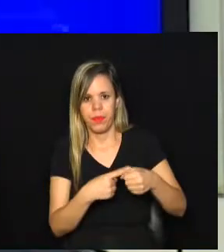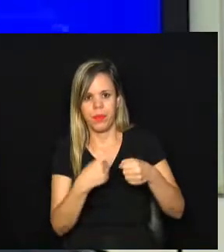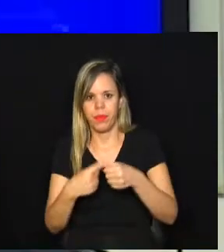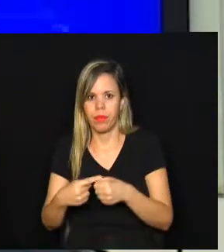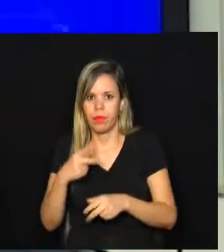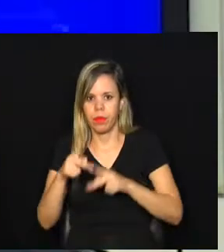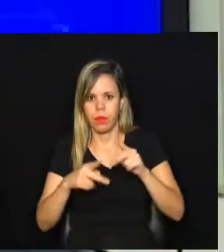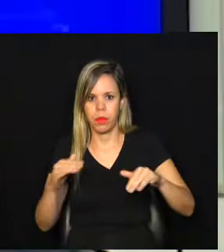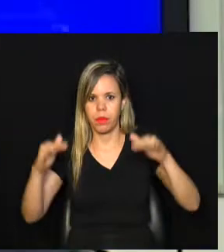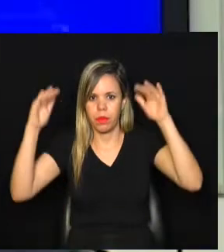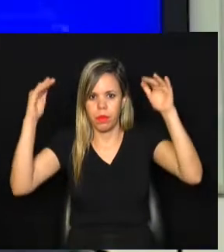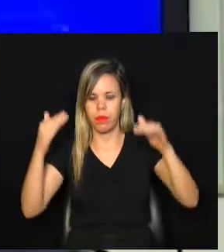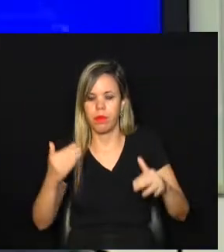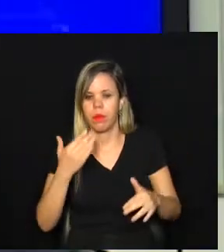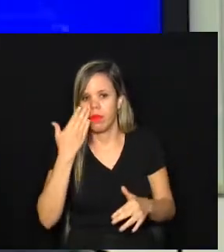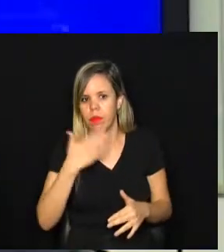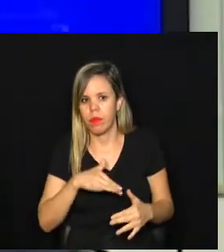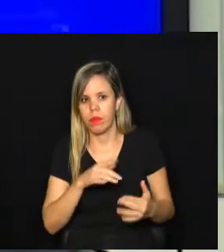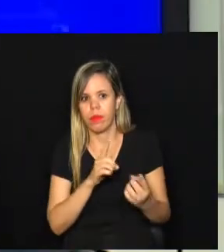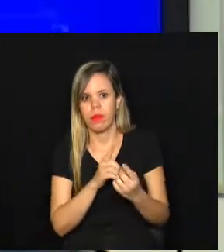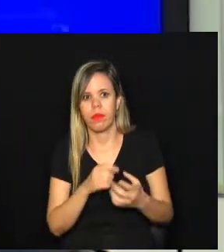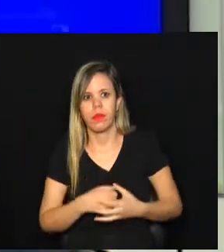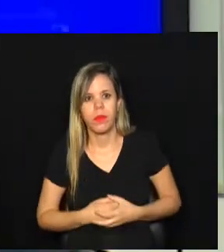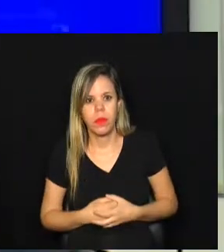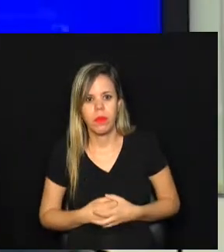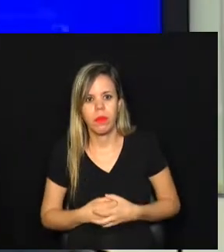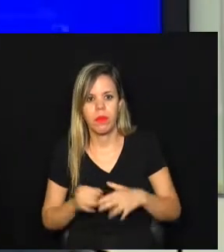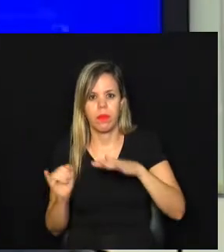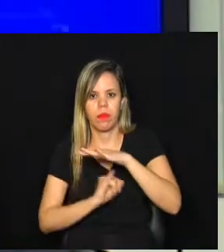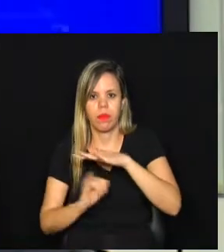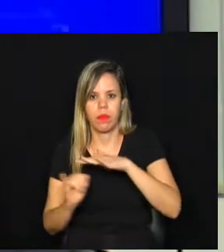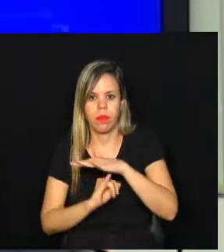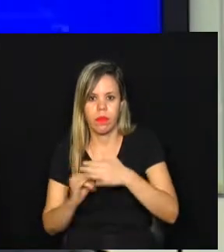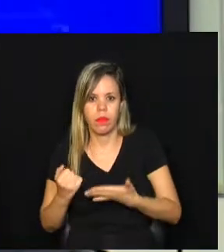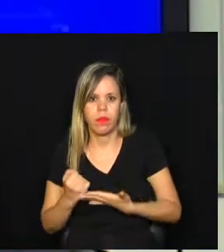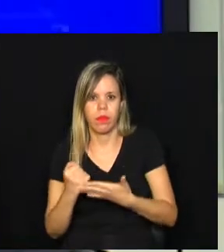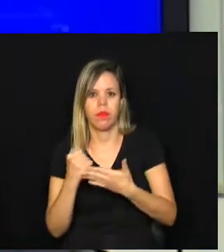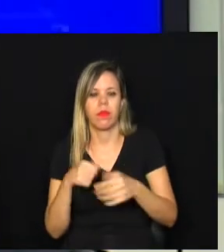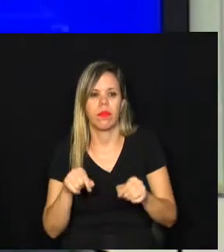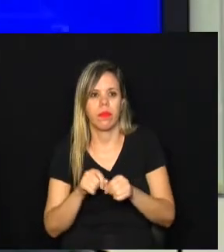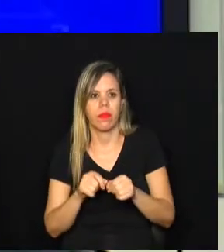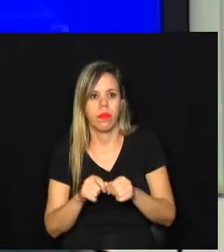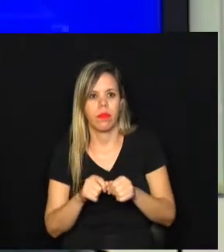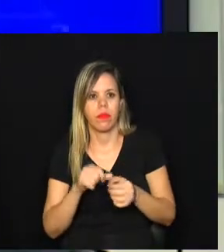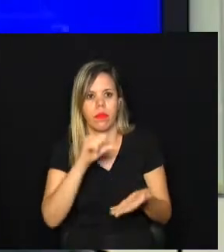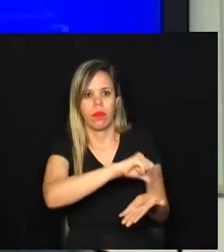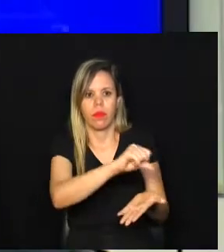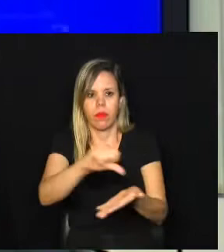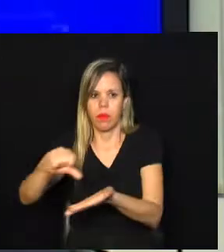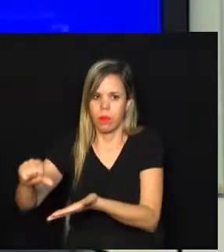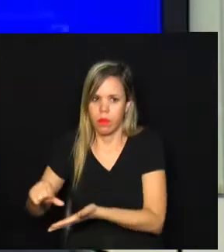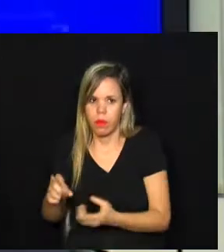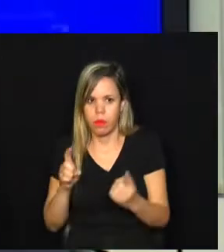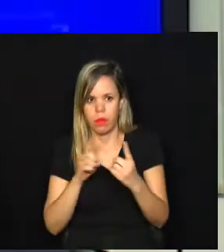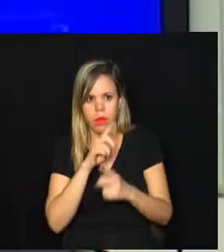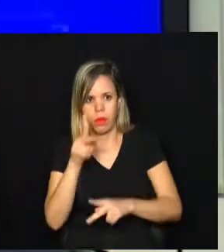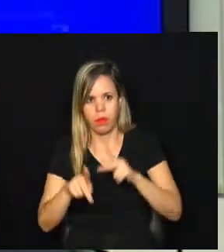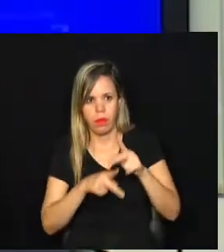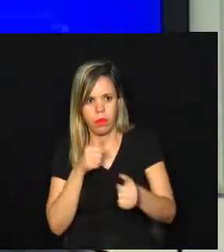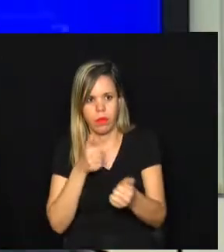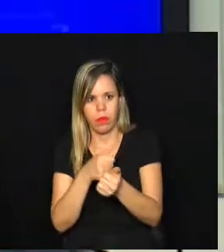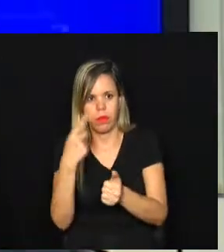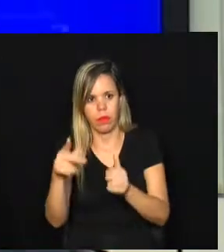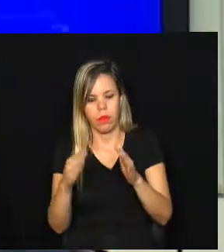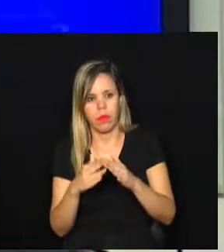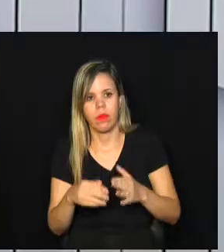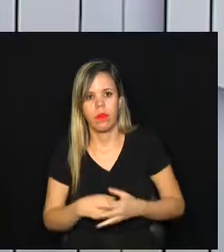adultos como os abrigos que acolhem crianças, e para as entidades parceiras que estão no território e atendem a comunidade perto da